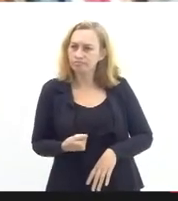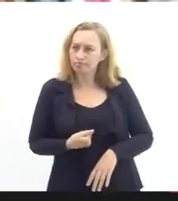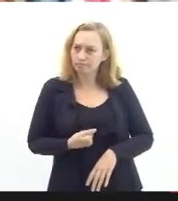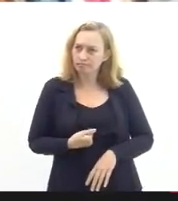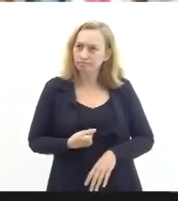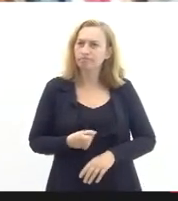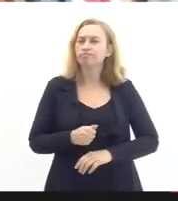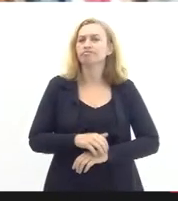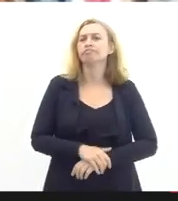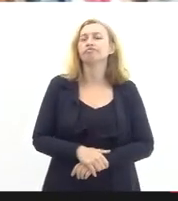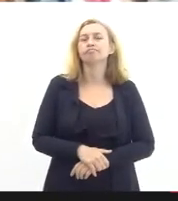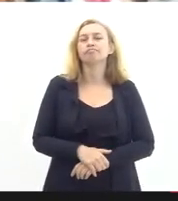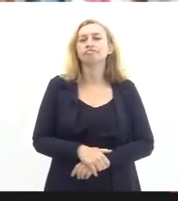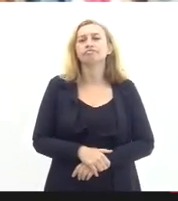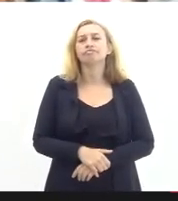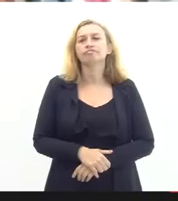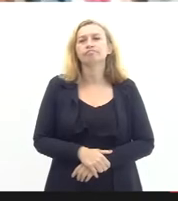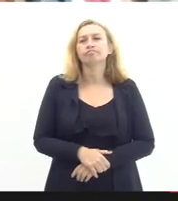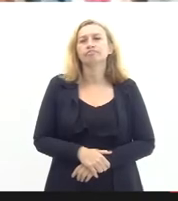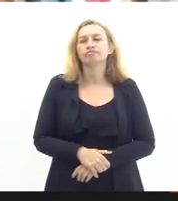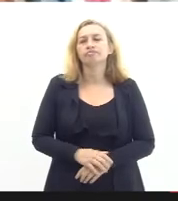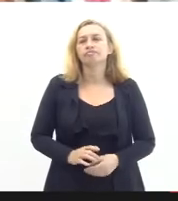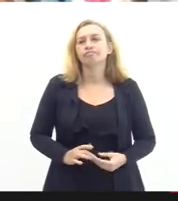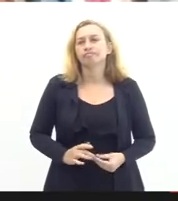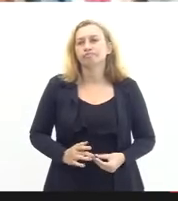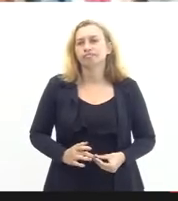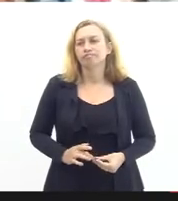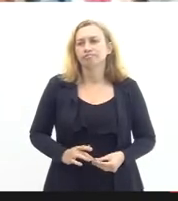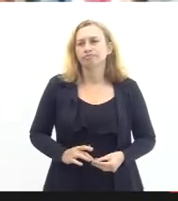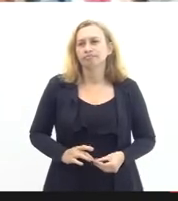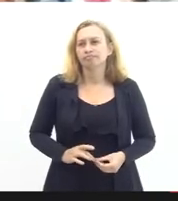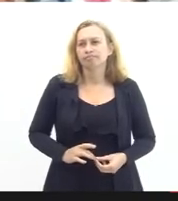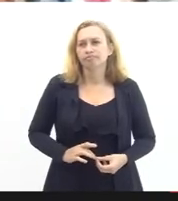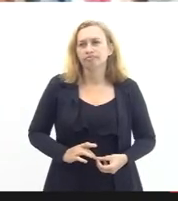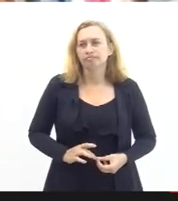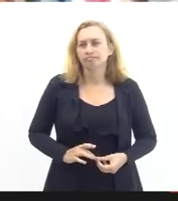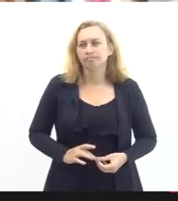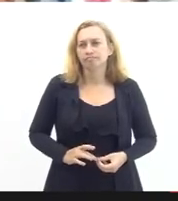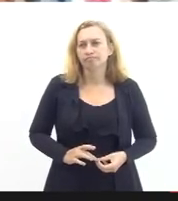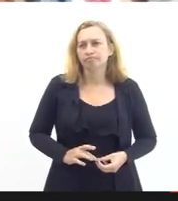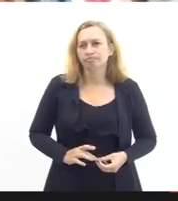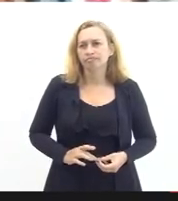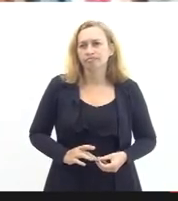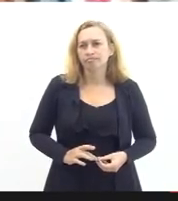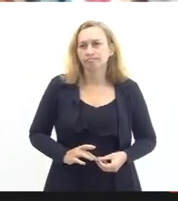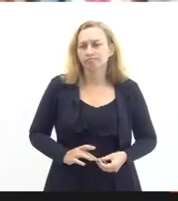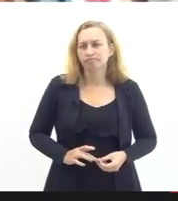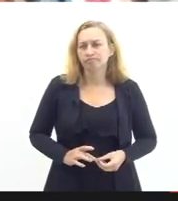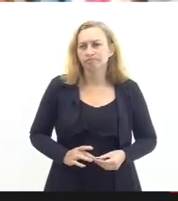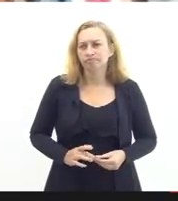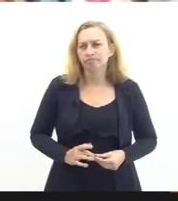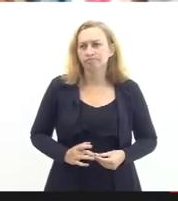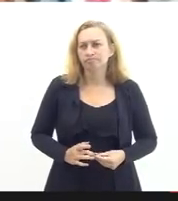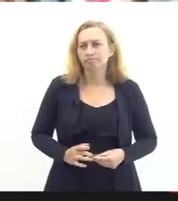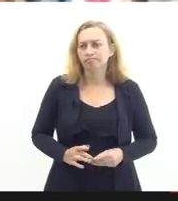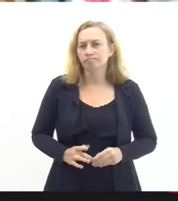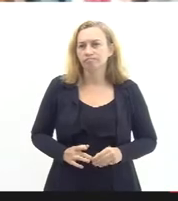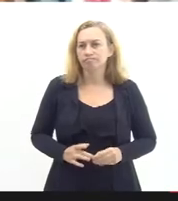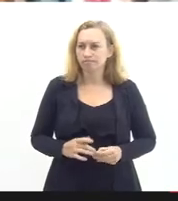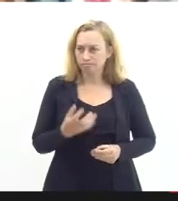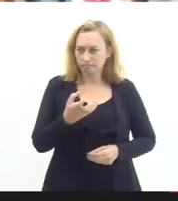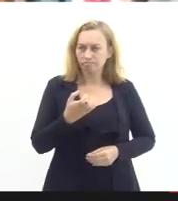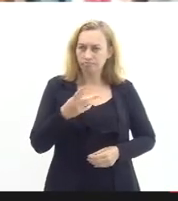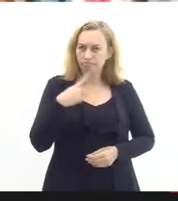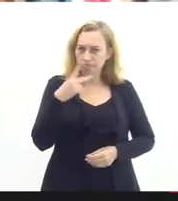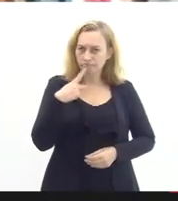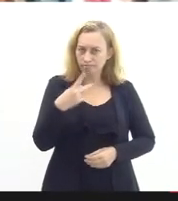referenciada o que eu queria talvez acrescentar porque eu me somo a fala do